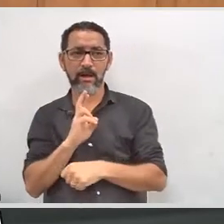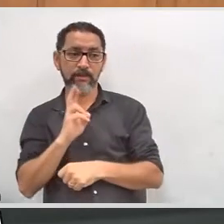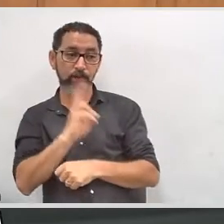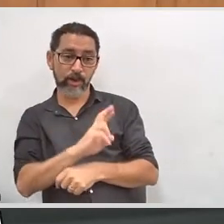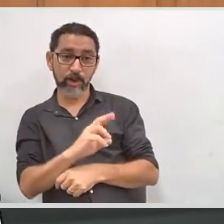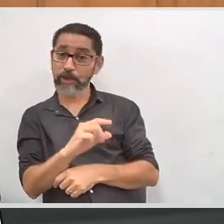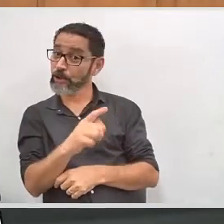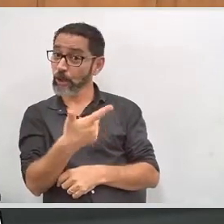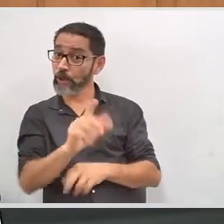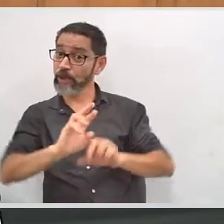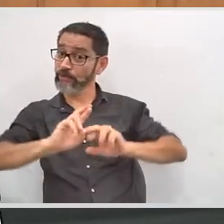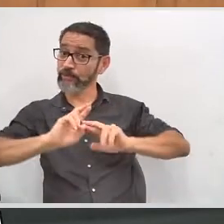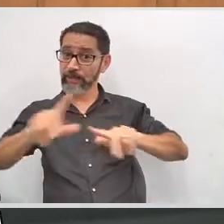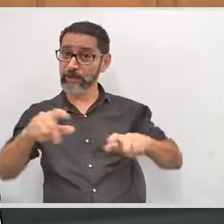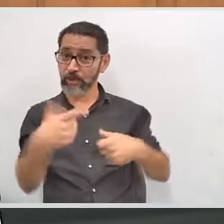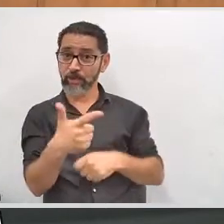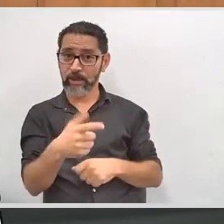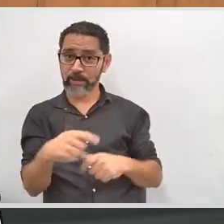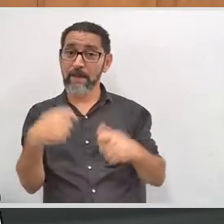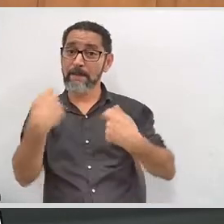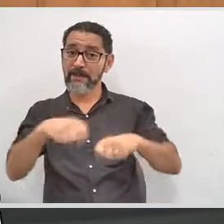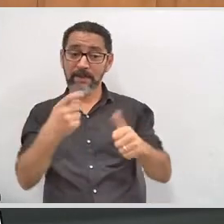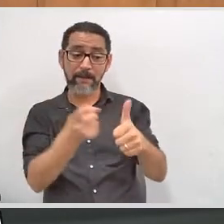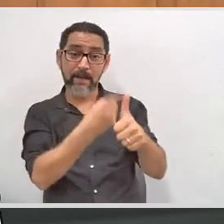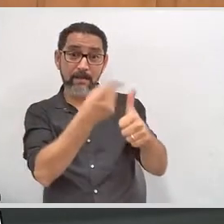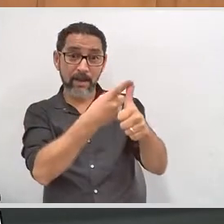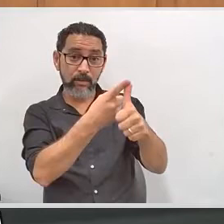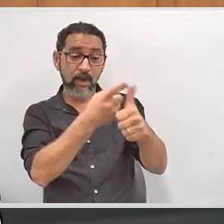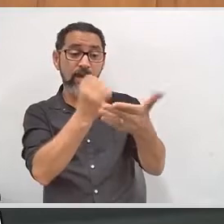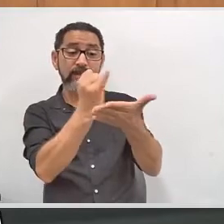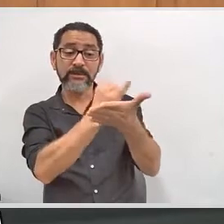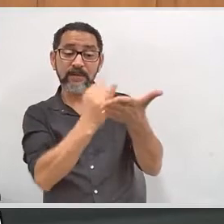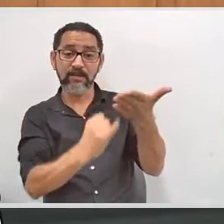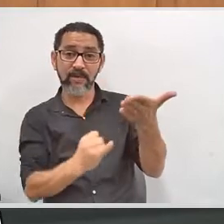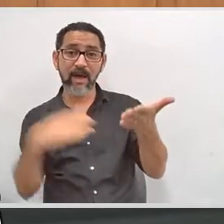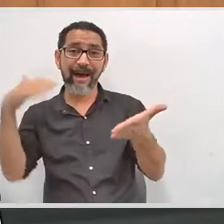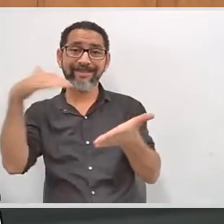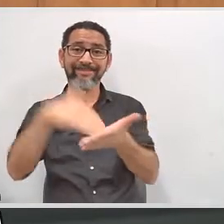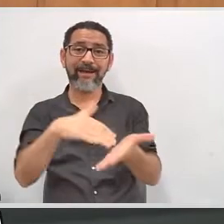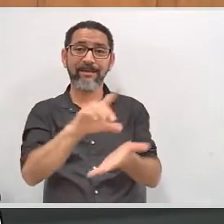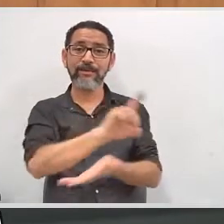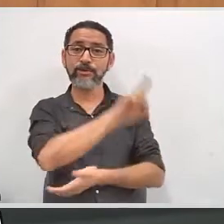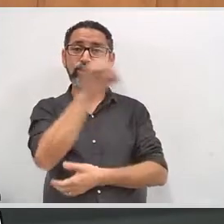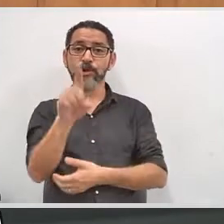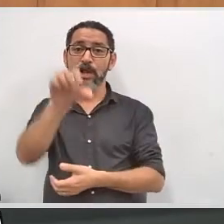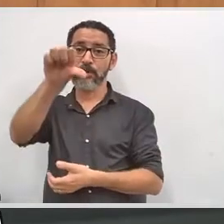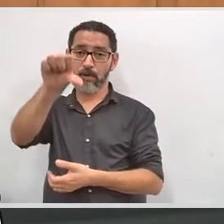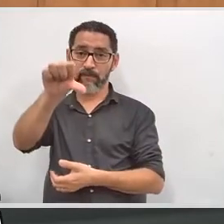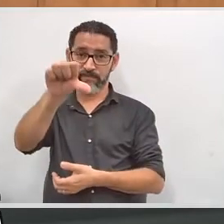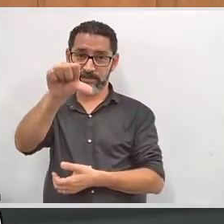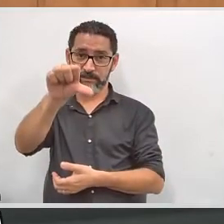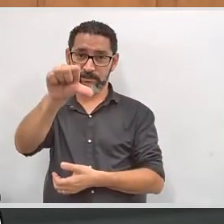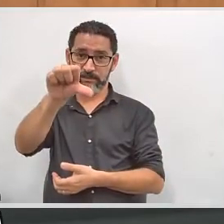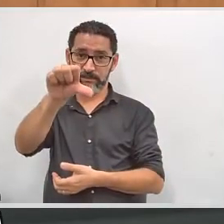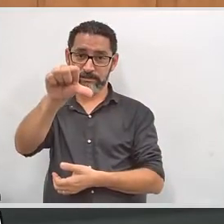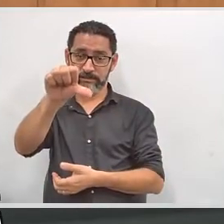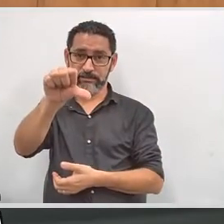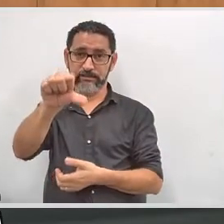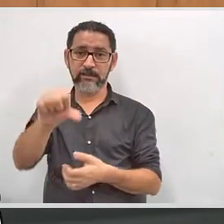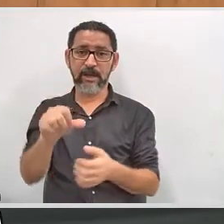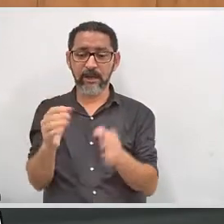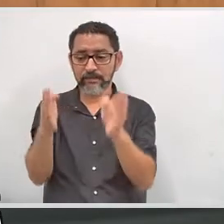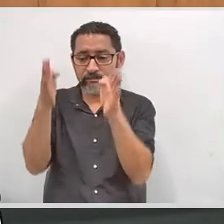distinção. Bem, ele tem que se inscrever até dia 9, condição igual para todos. No dia 17,